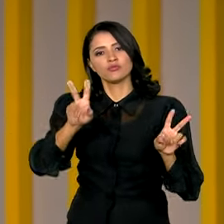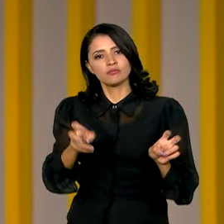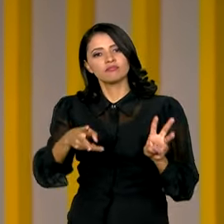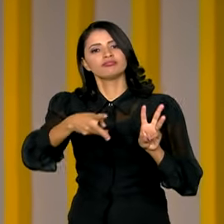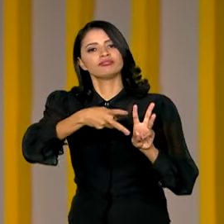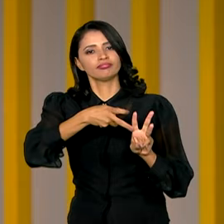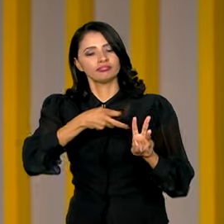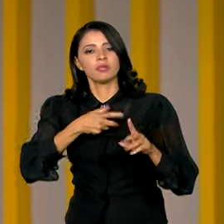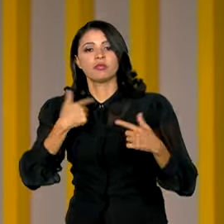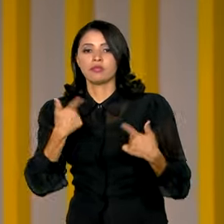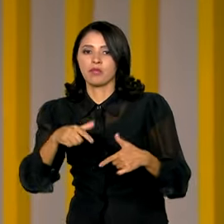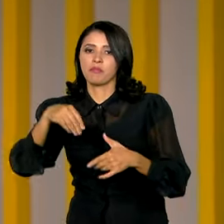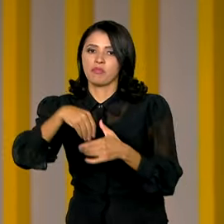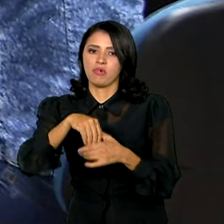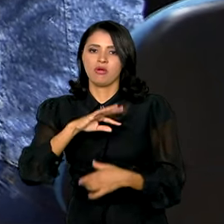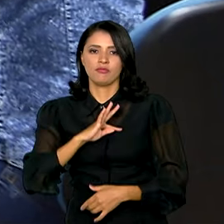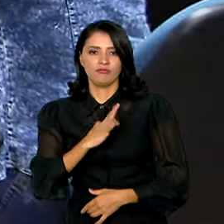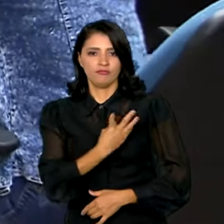trabalhem na FUNAI.